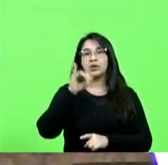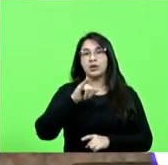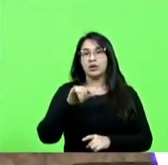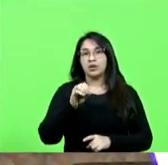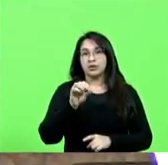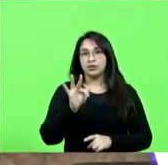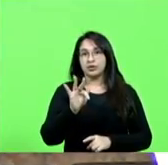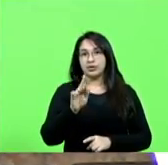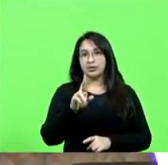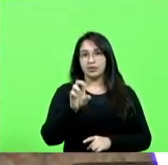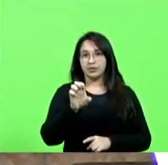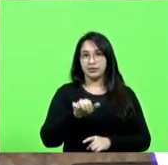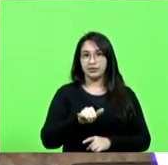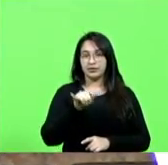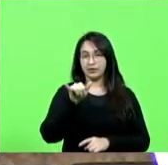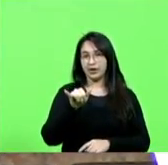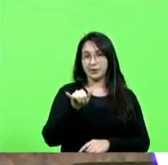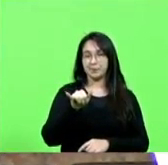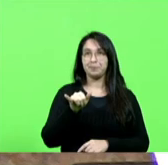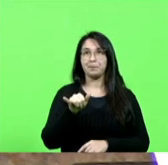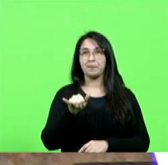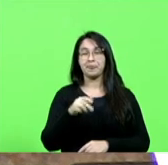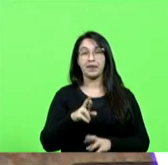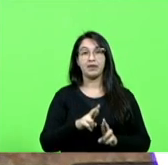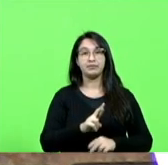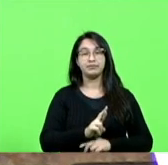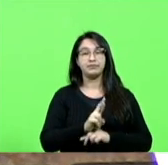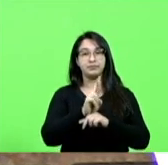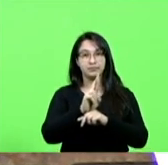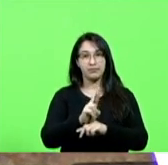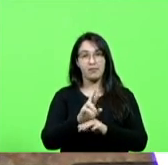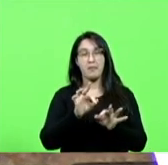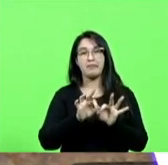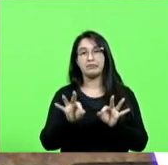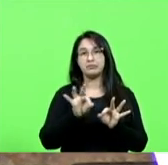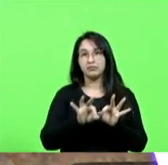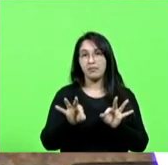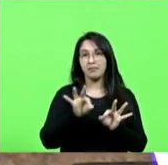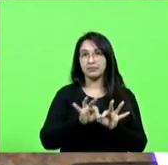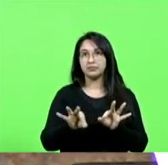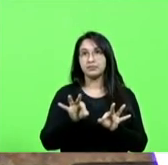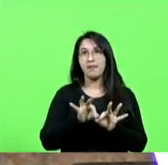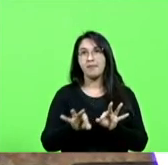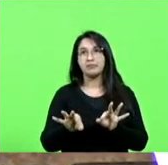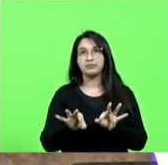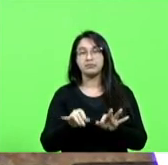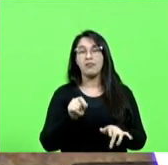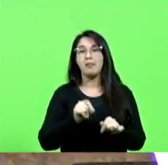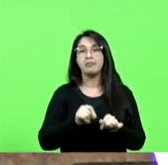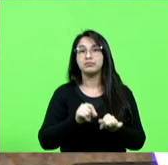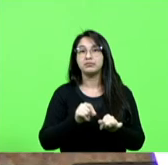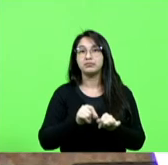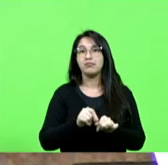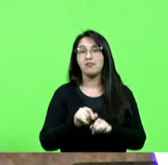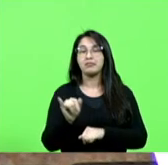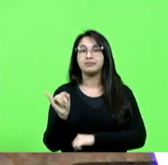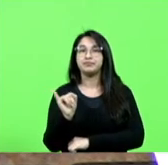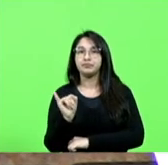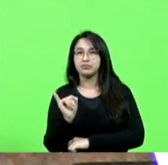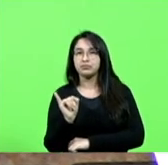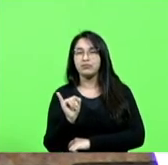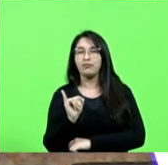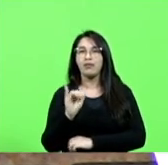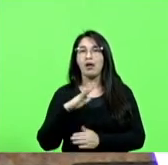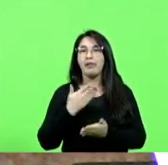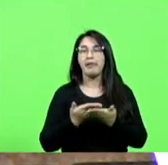3ª Região. Para representar as entidades que fizeram de Itajaí, que fazem Itajaí